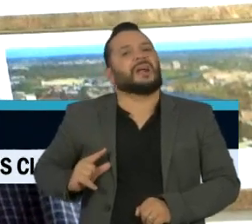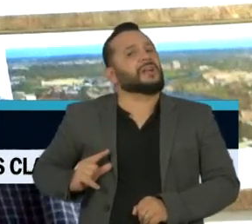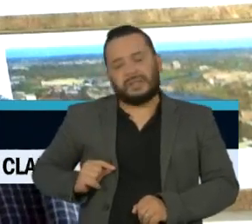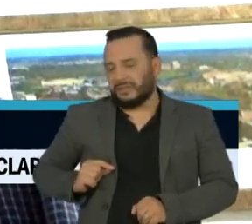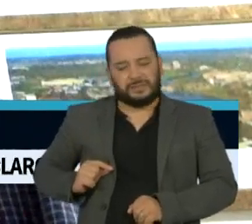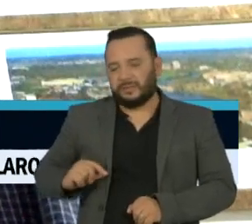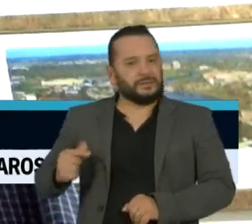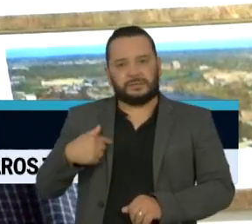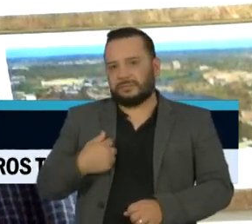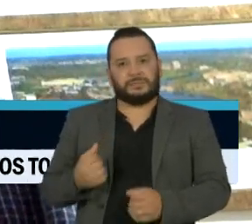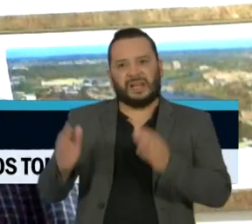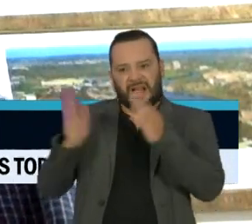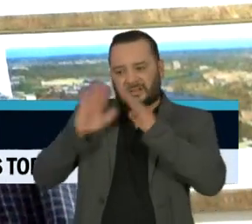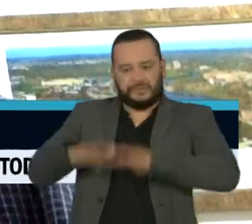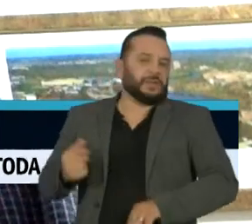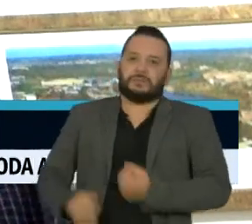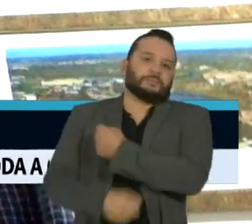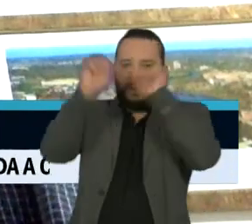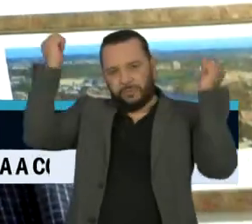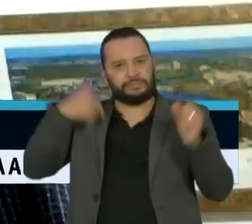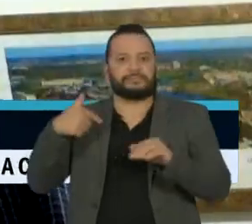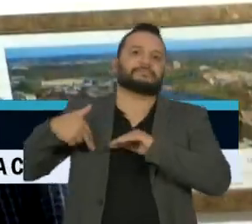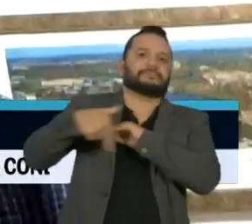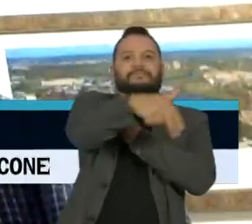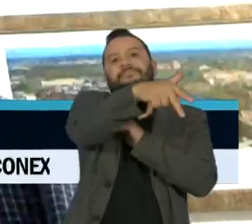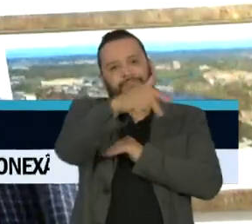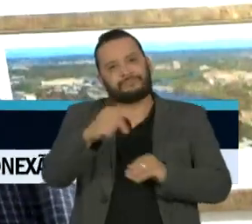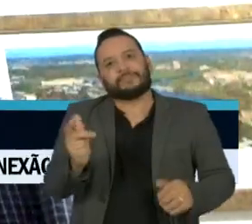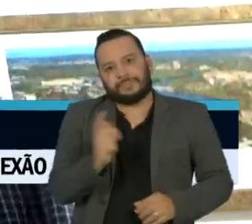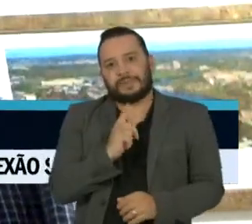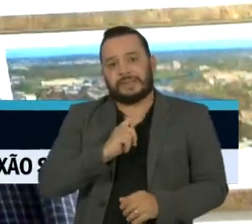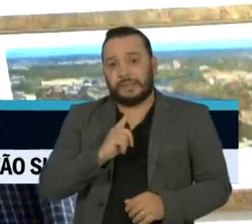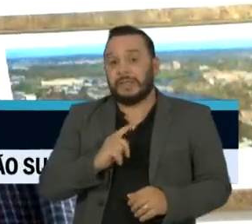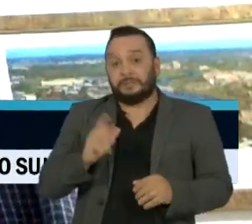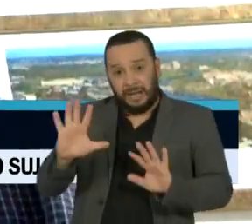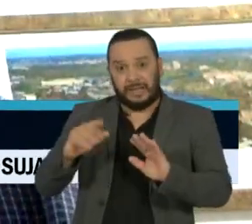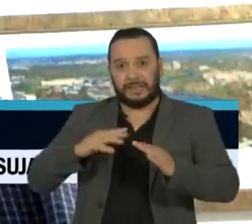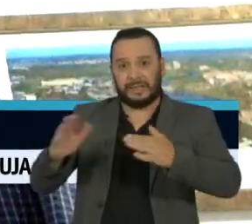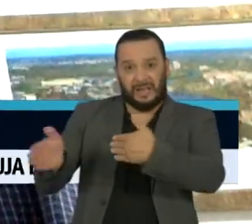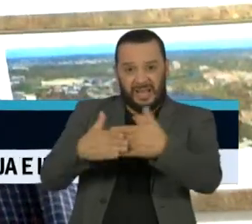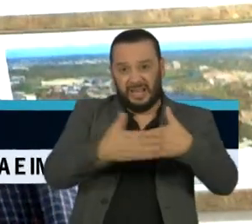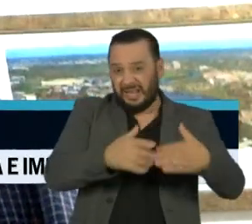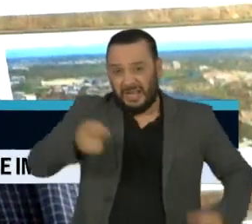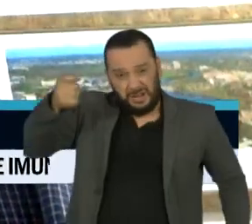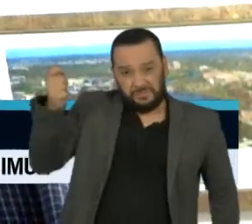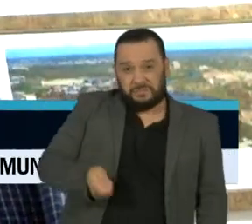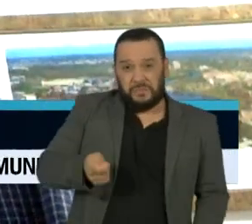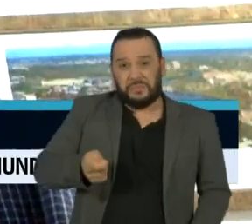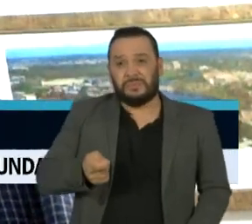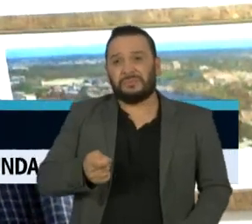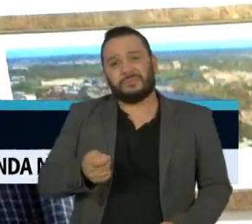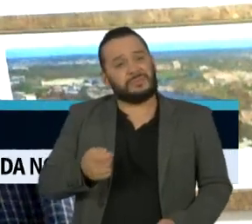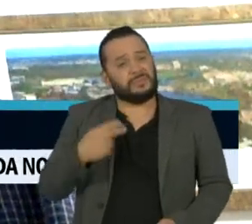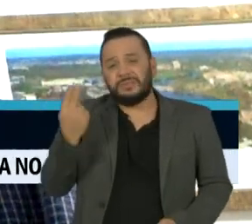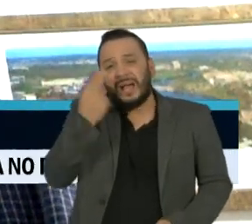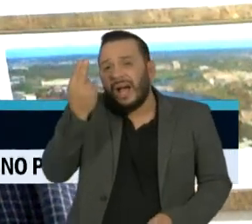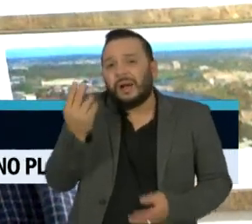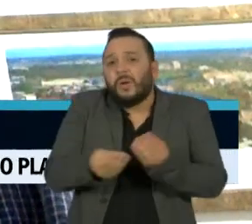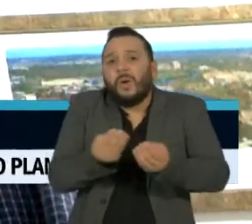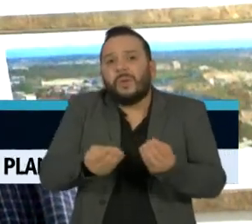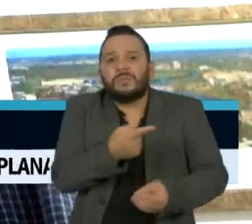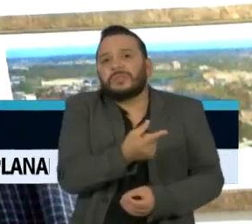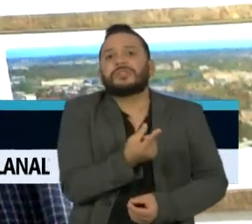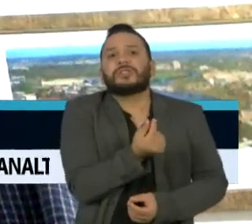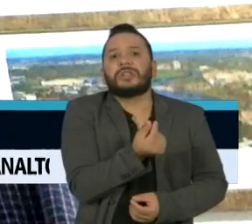quarentena vem caindo. E o lockdown seria uma medida mais de força, mas sem resolver a questão financeira, a gente não vai